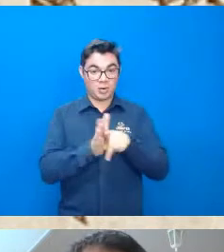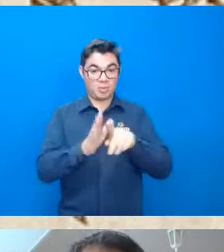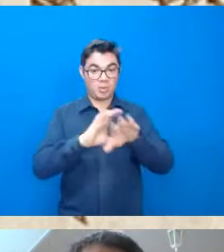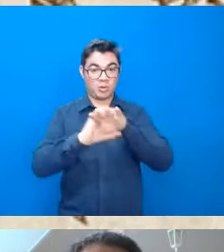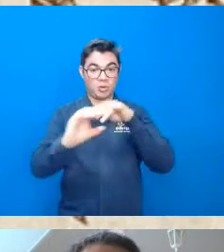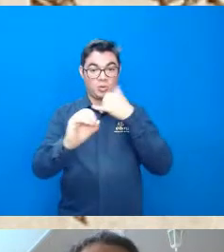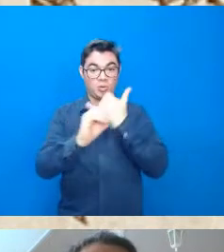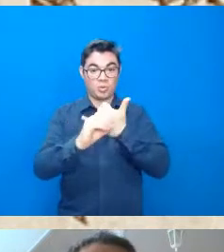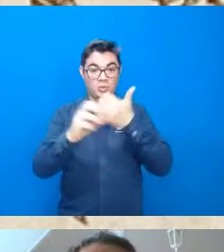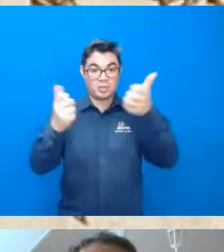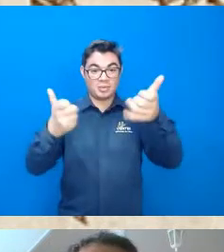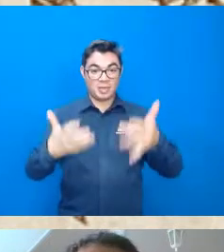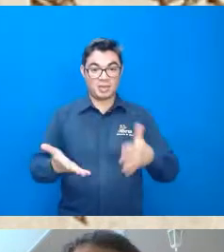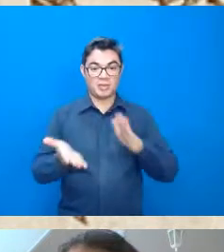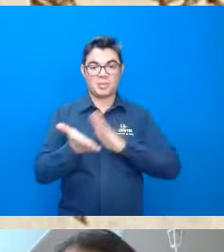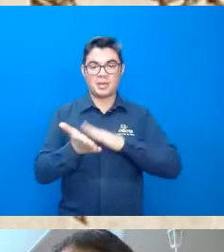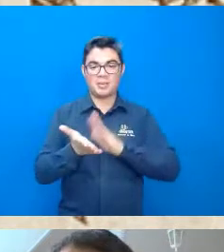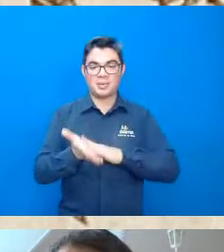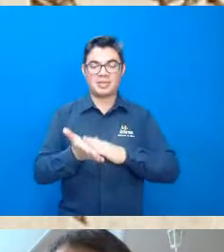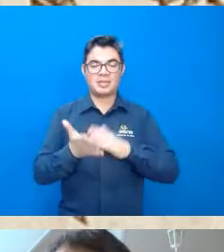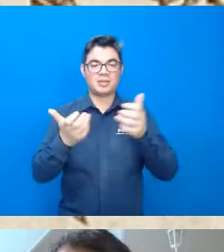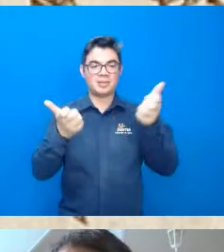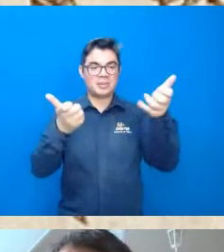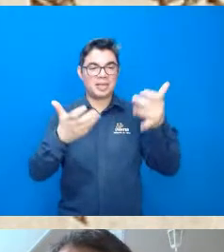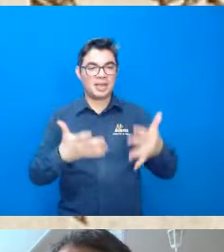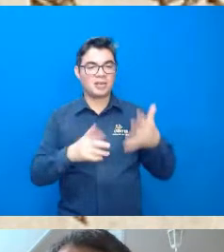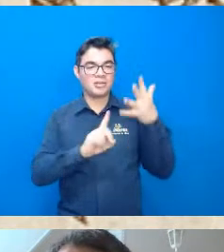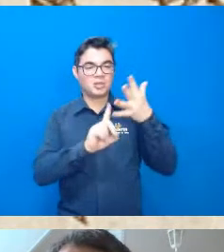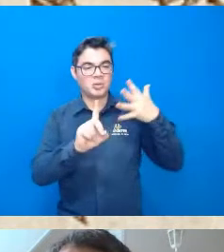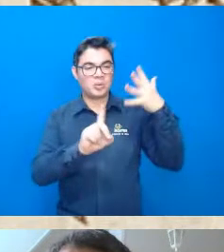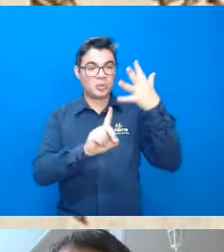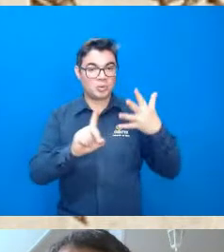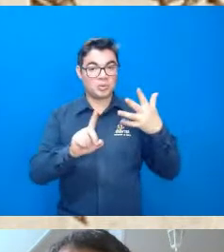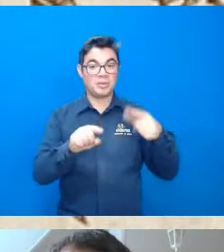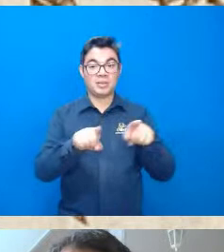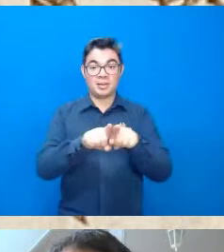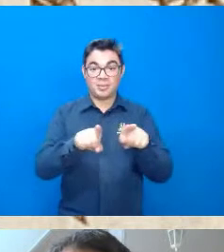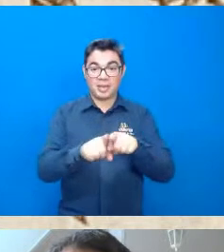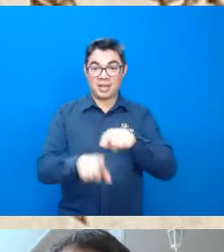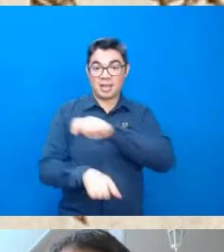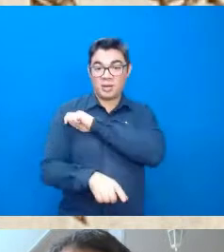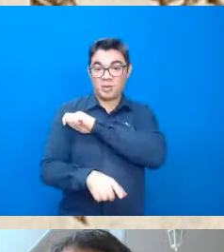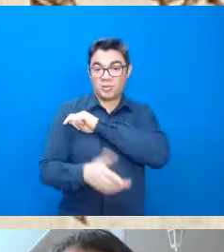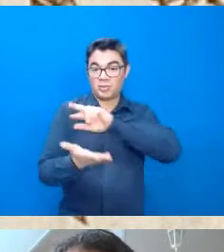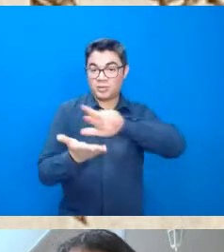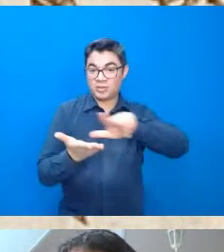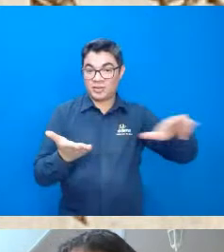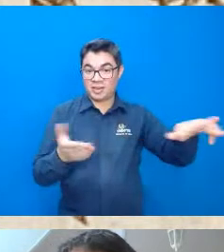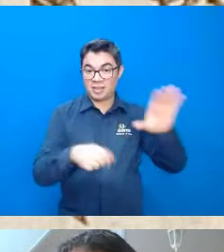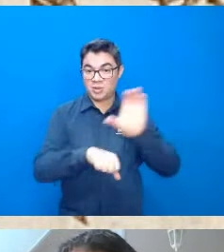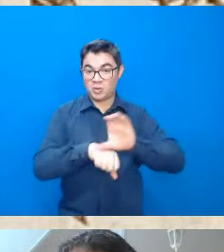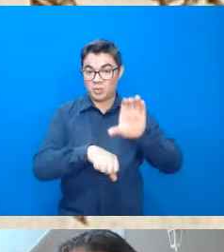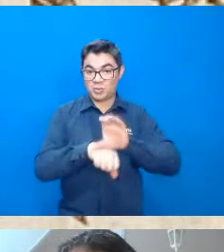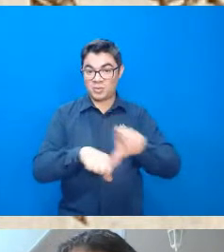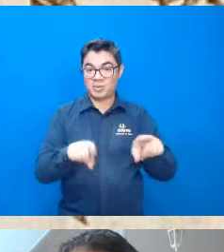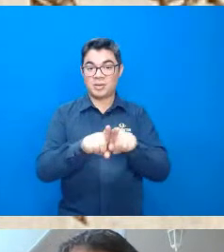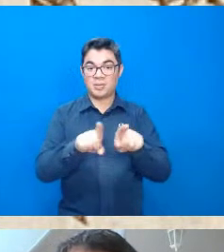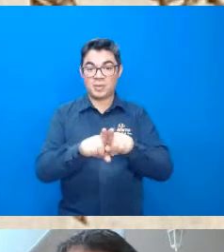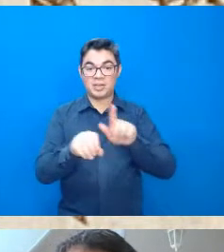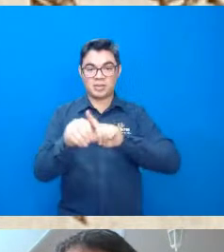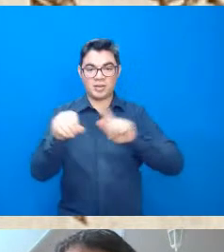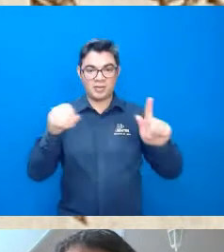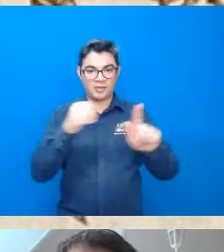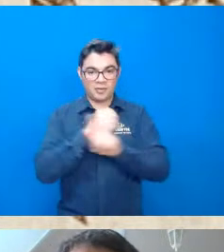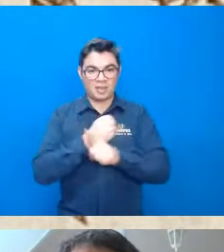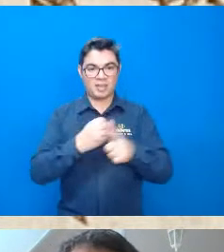colocando e parabenizando pelas falas e também alunos aí de diversos cursos não só da geografia